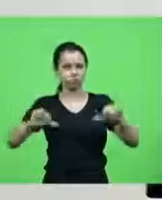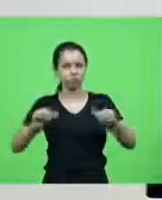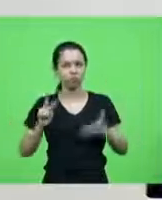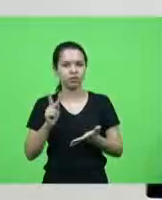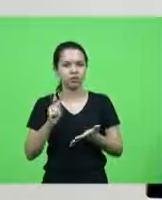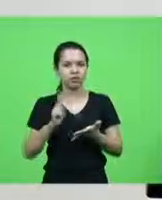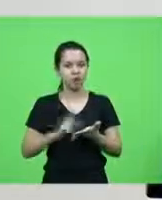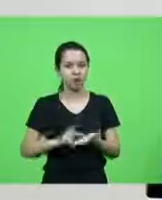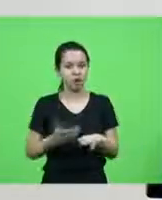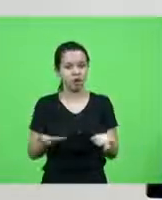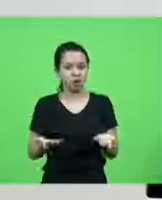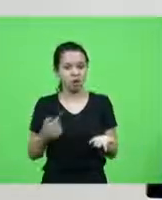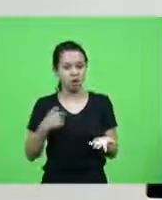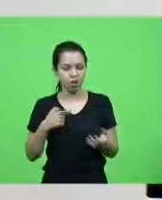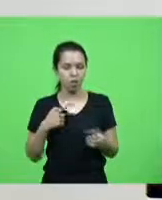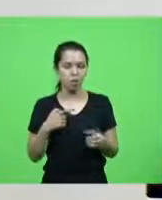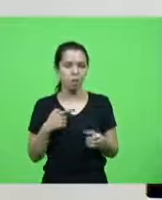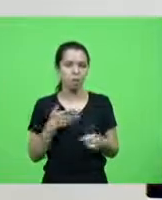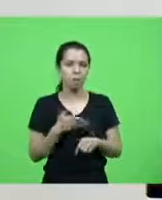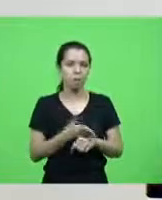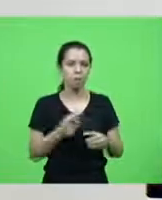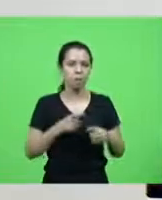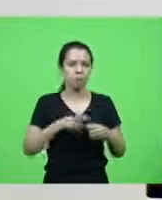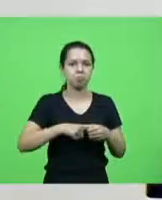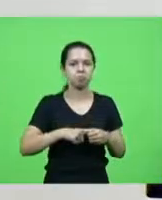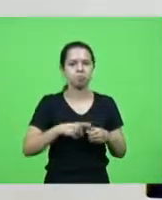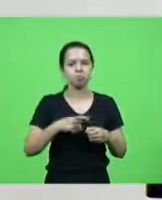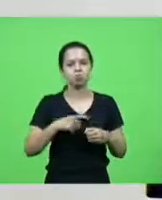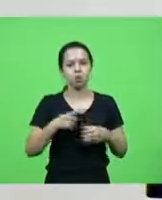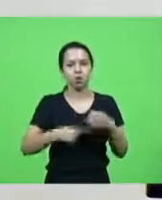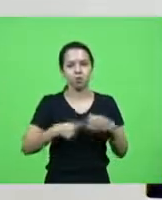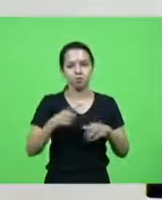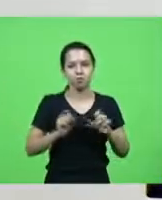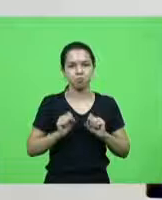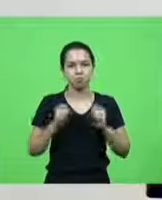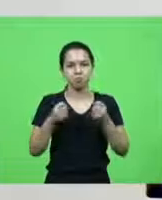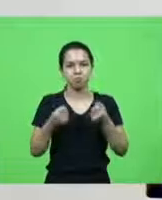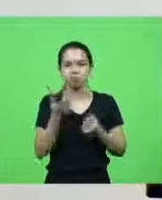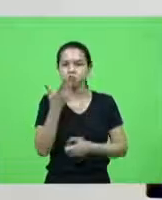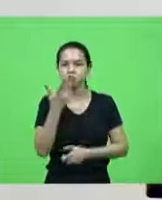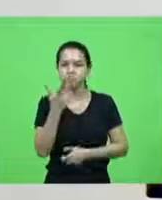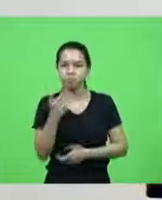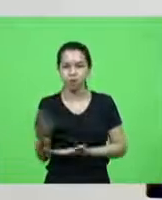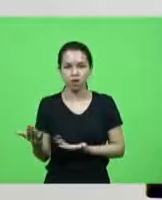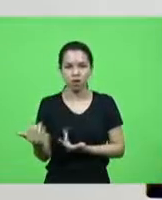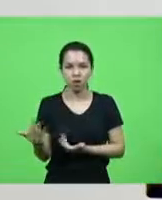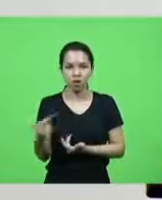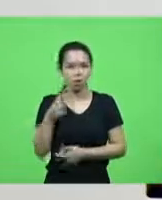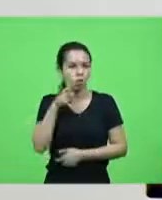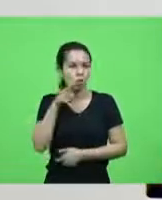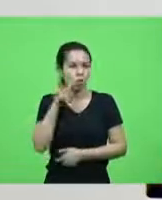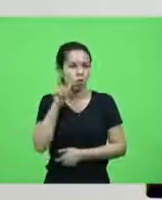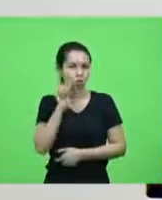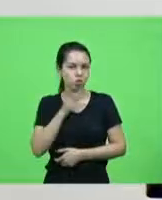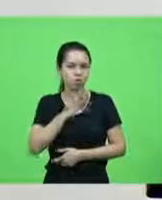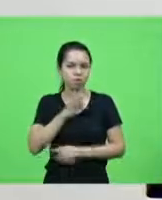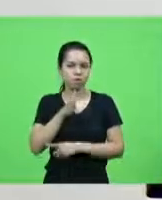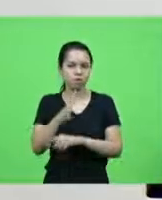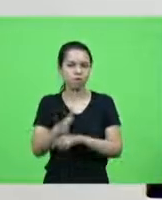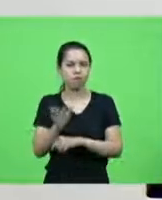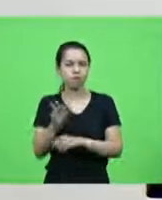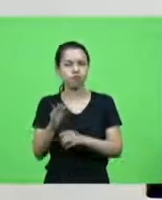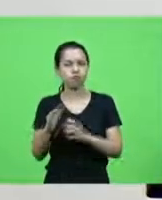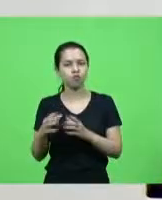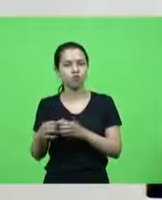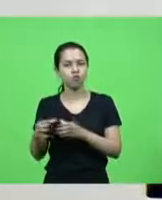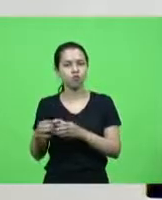comissão na defesa da criança do adolescente onde nós tivemos e onde quando eu estive ali na fundação educacional Joana de Ângeles ela é na